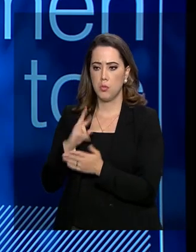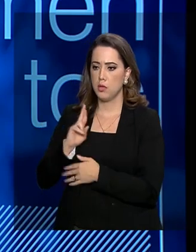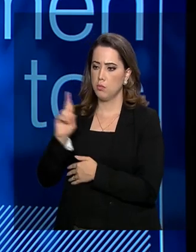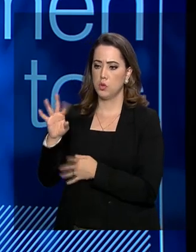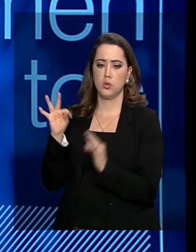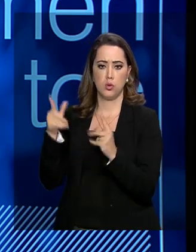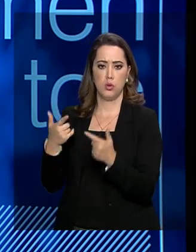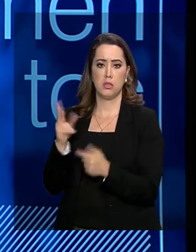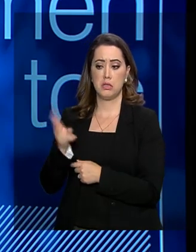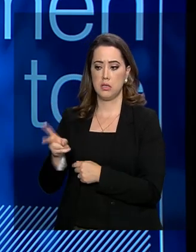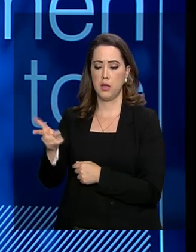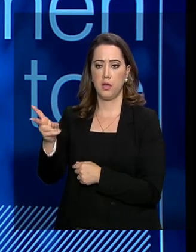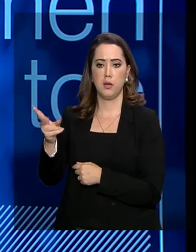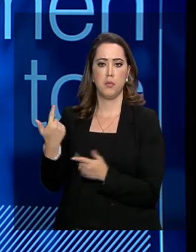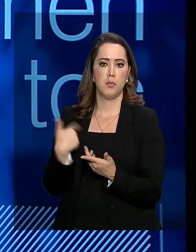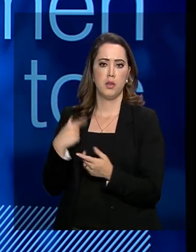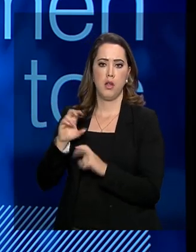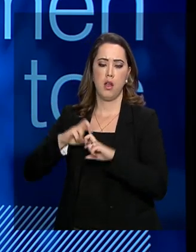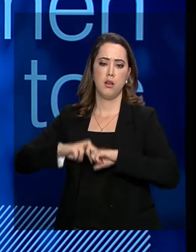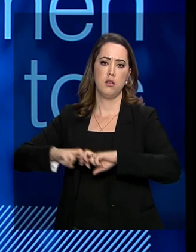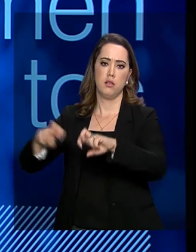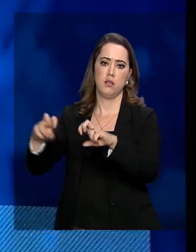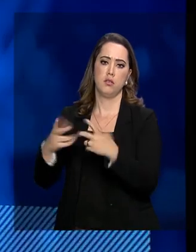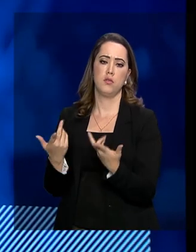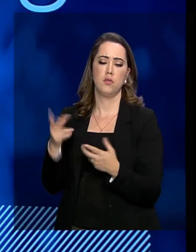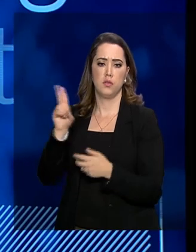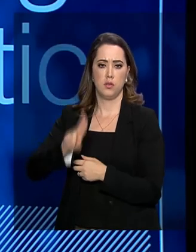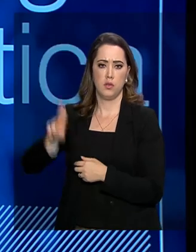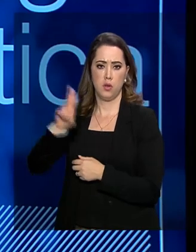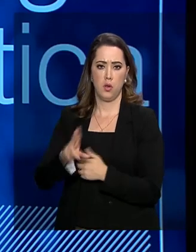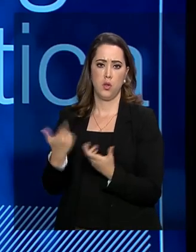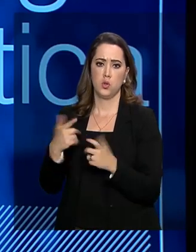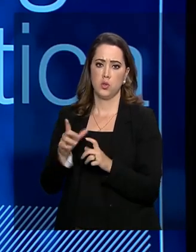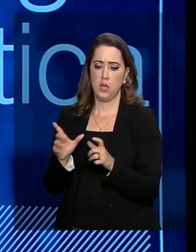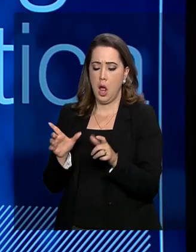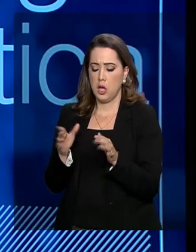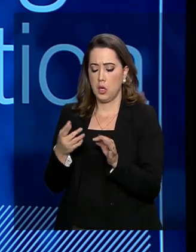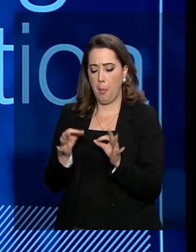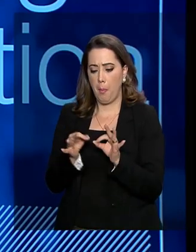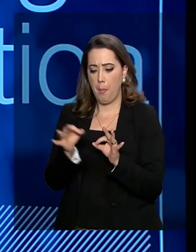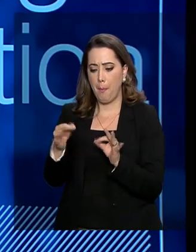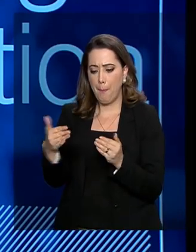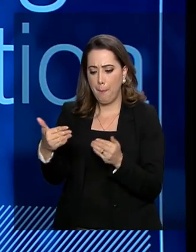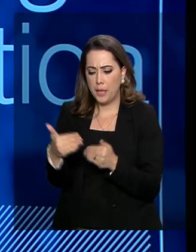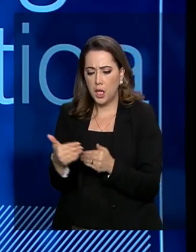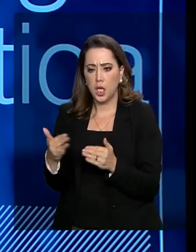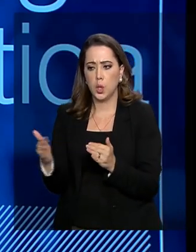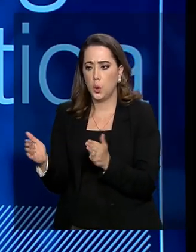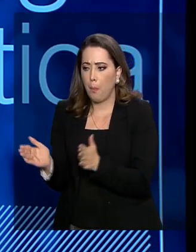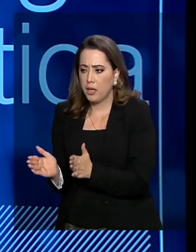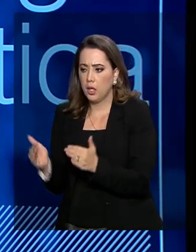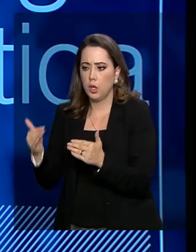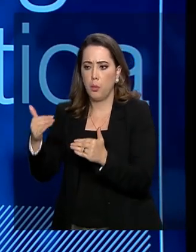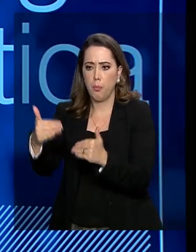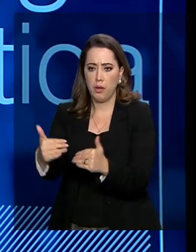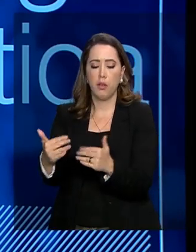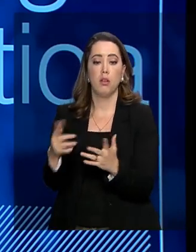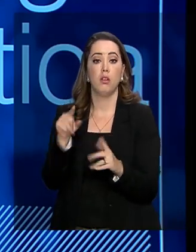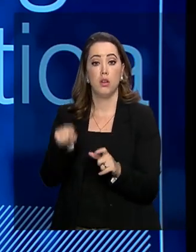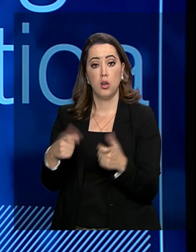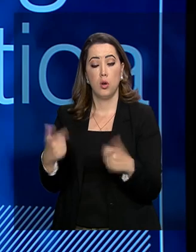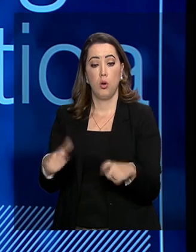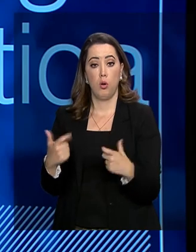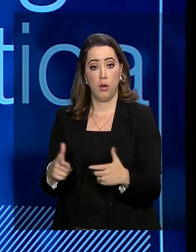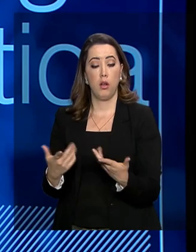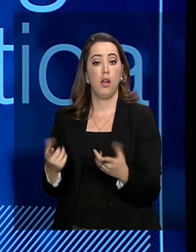perpetuidade da linha. Então, geralmente são utilizados para short lines, pequenas linhas que vão conectar ali uma mina ou um grande centro de